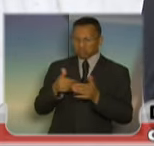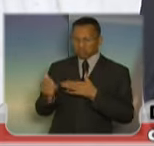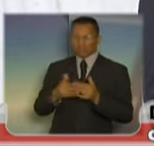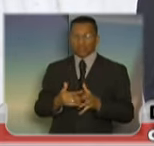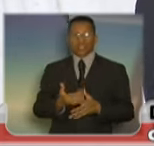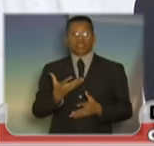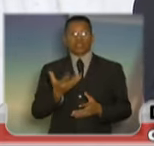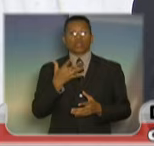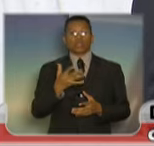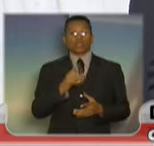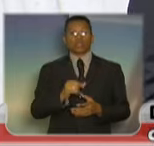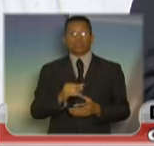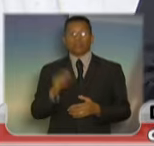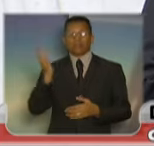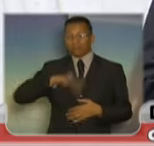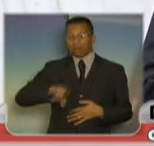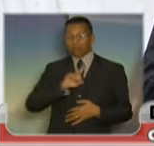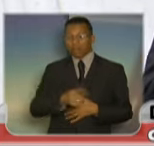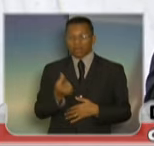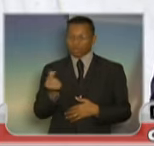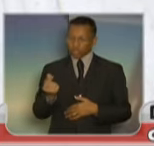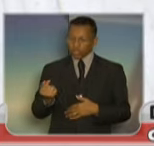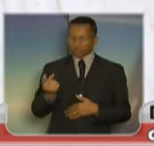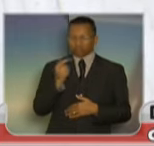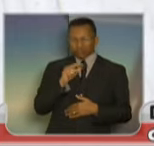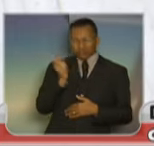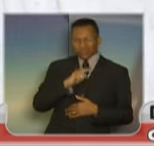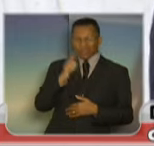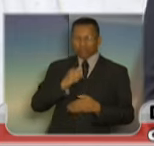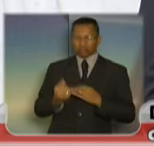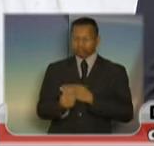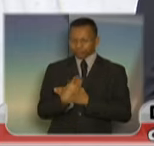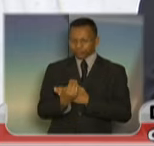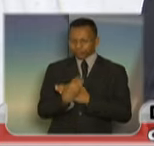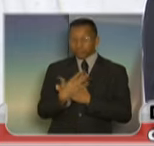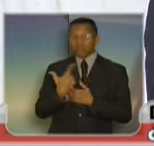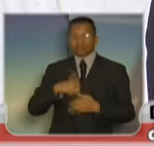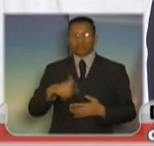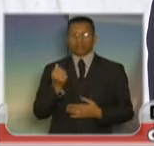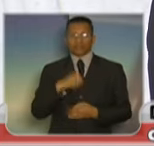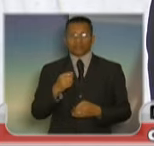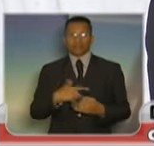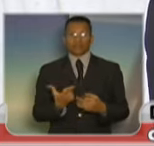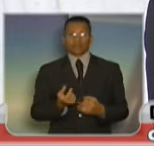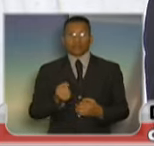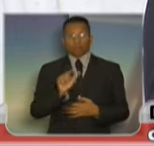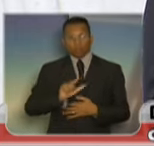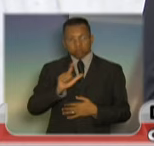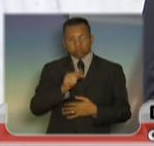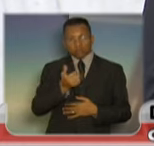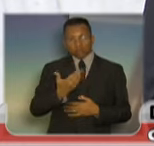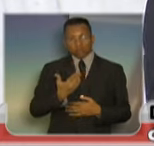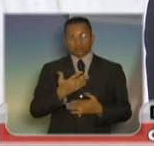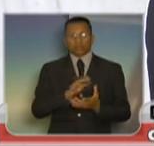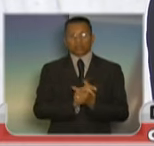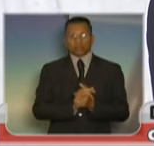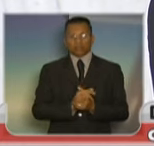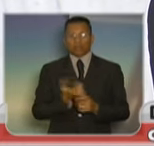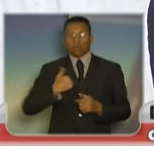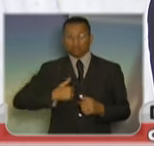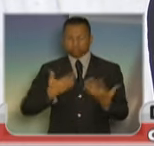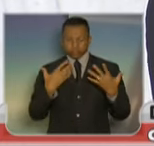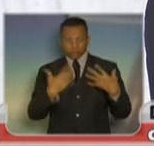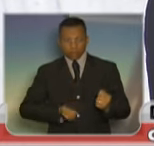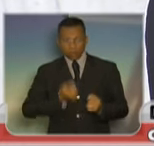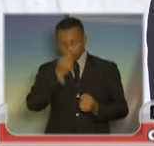o mal para ganharem dinheiro, para conseguirem um lucro financeiro. Nós não podemos aceitar que pessoas venham aqui